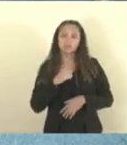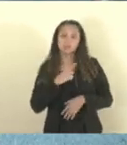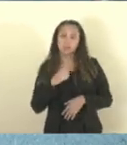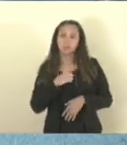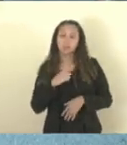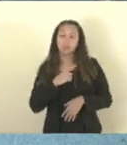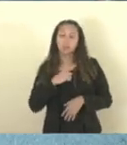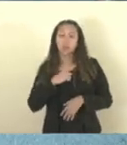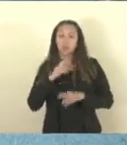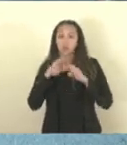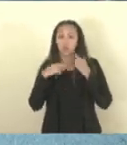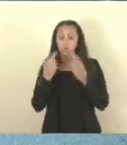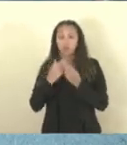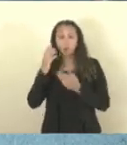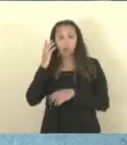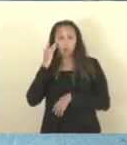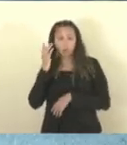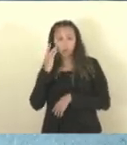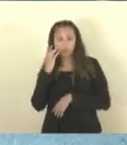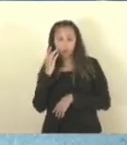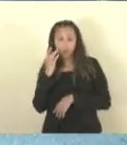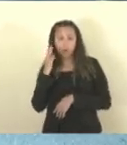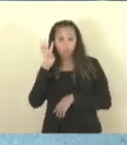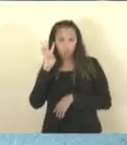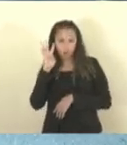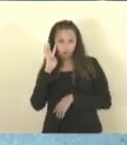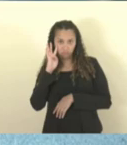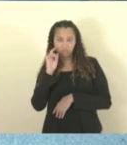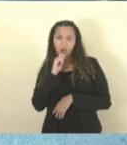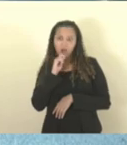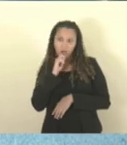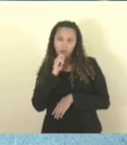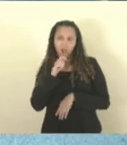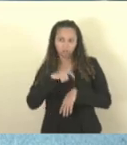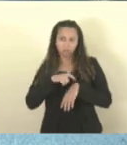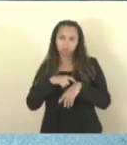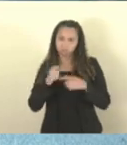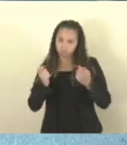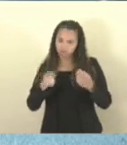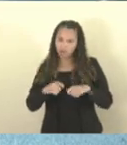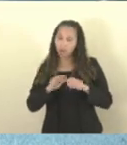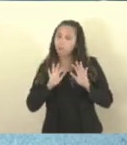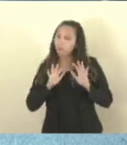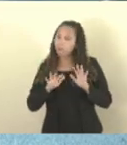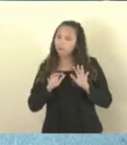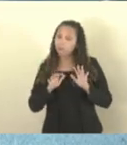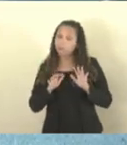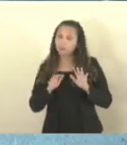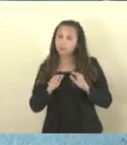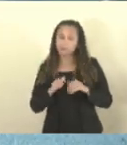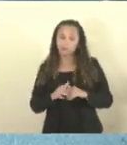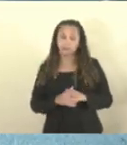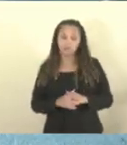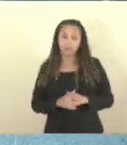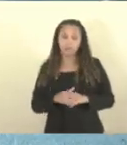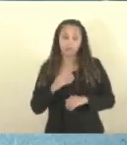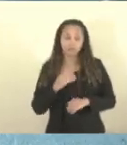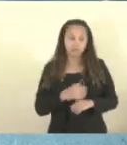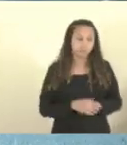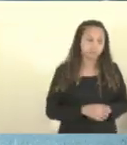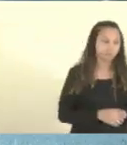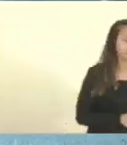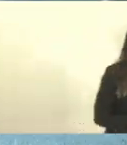sessão amanhã também, quarta-feira, ainda está dentro do prazo, mas eu sei que V.